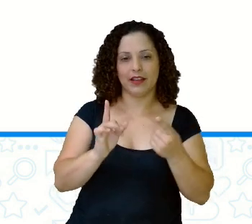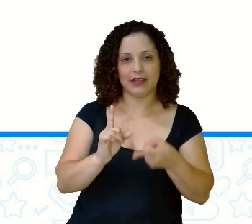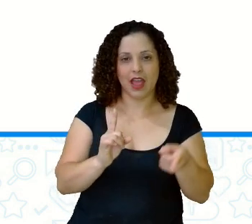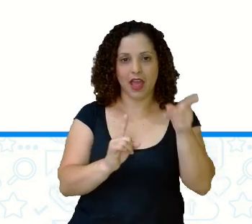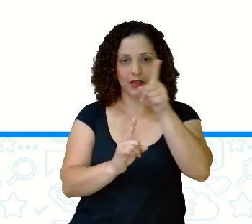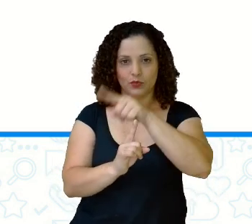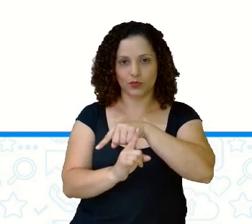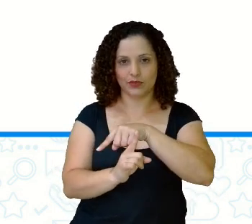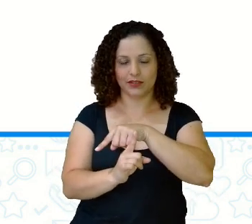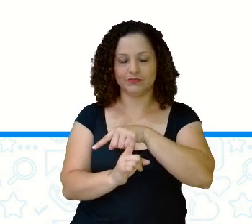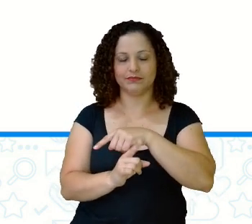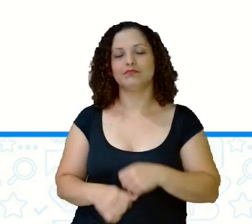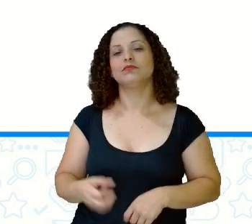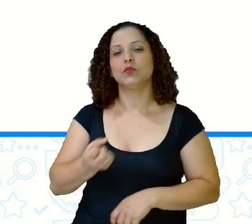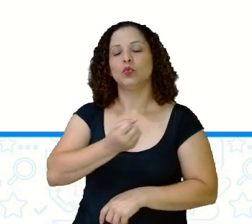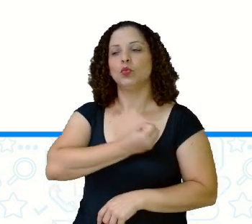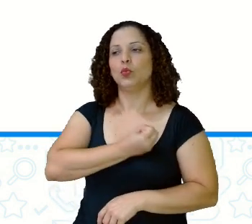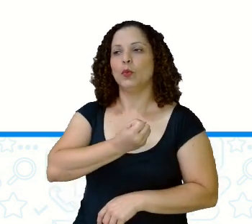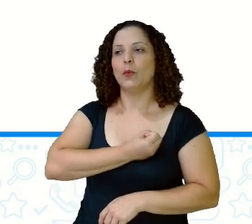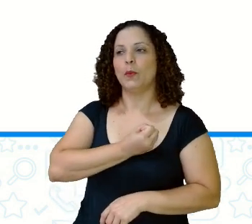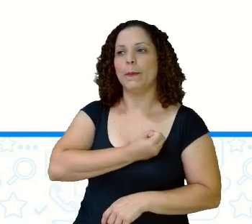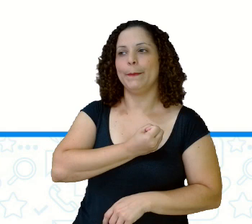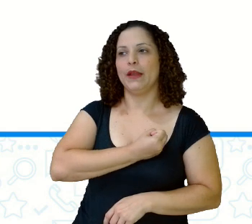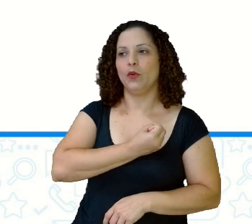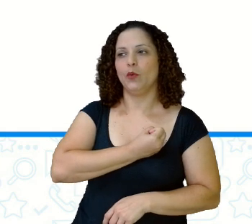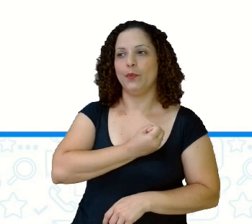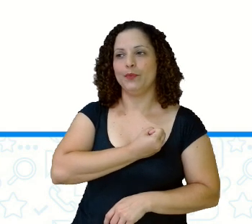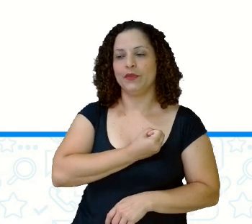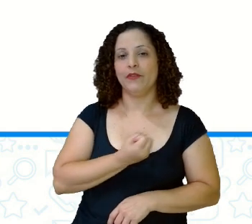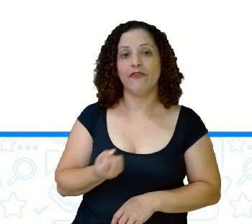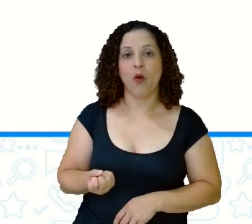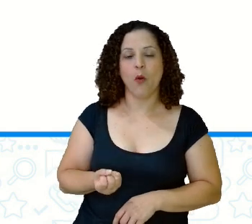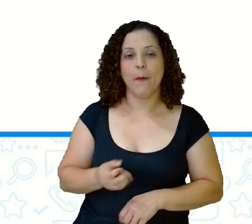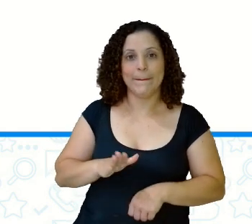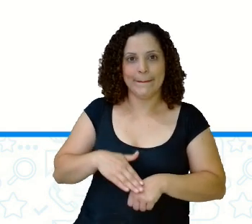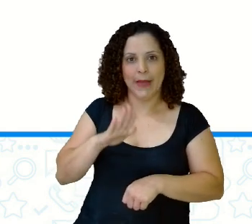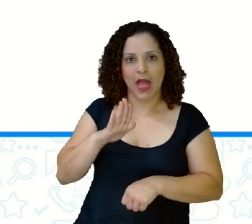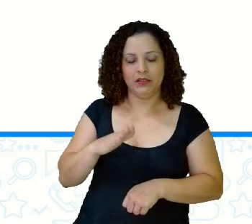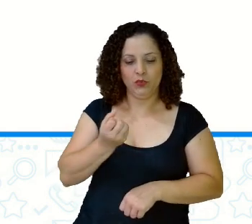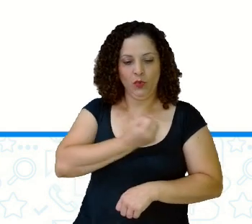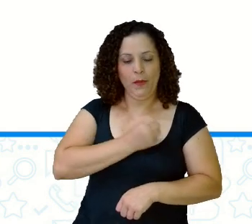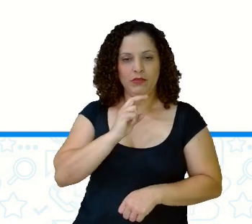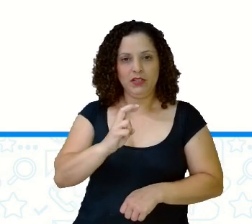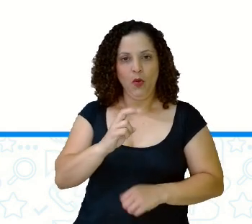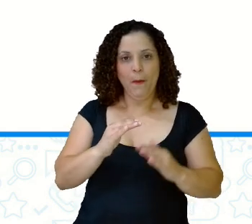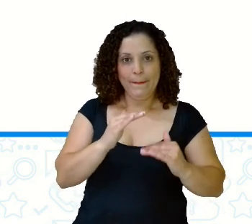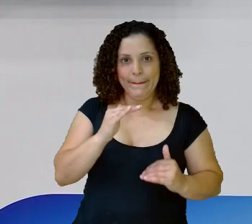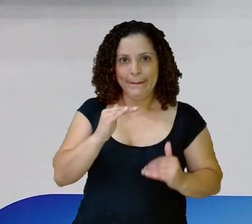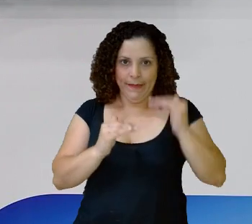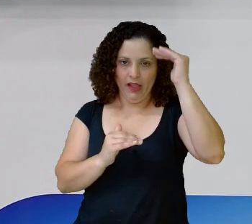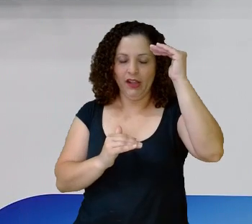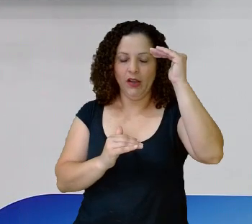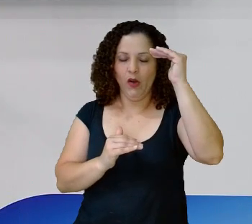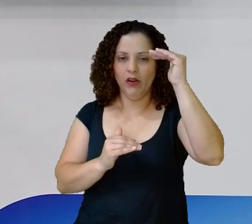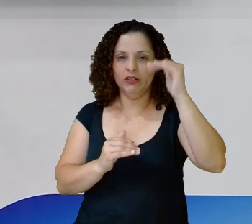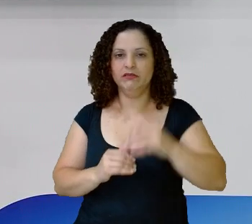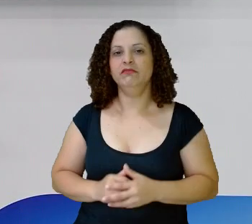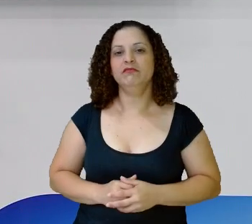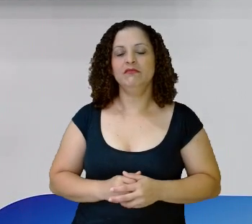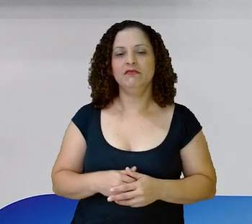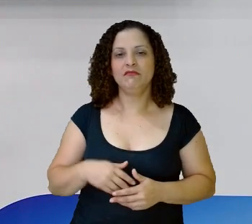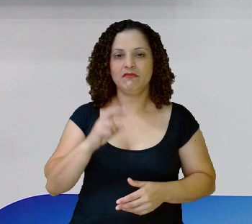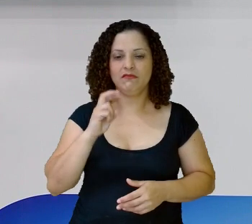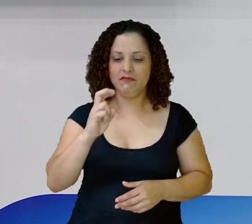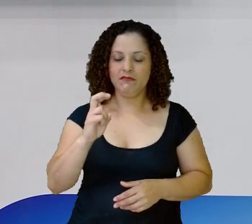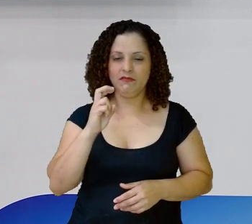Se o algarismo A ser eliminado Foi igual Ou maior Que 5 Estão vendo aqui No número 75 Não